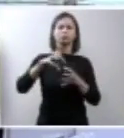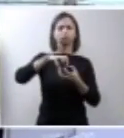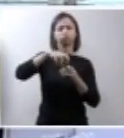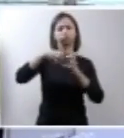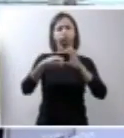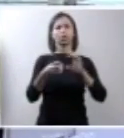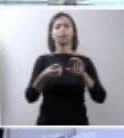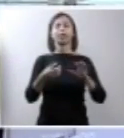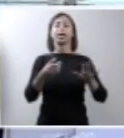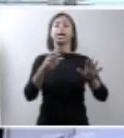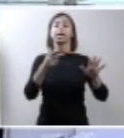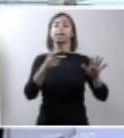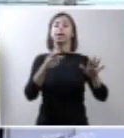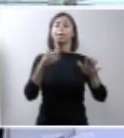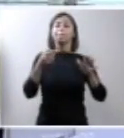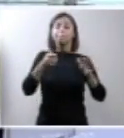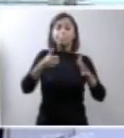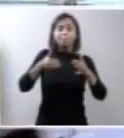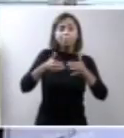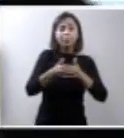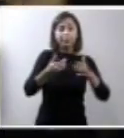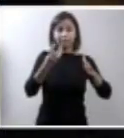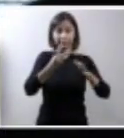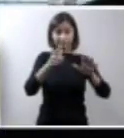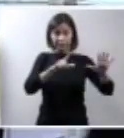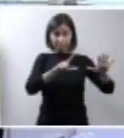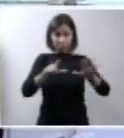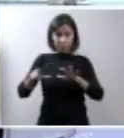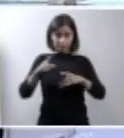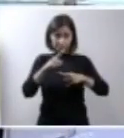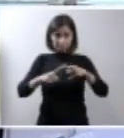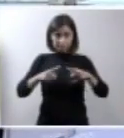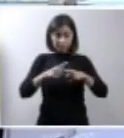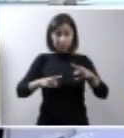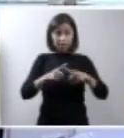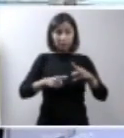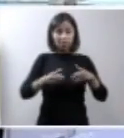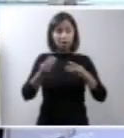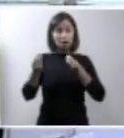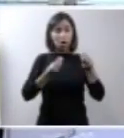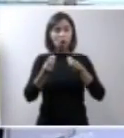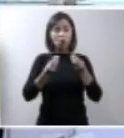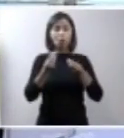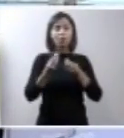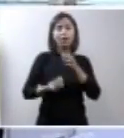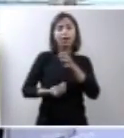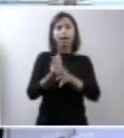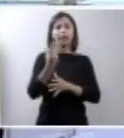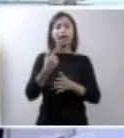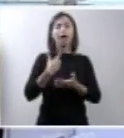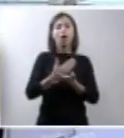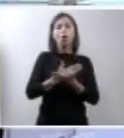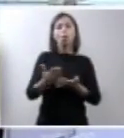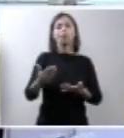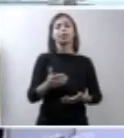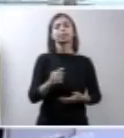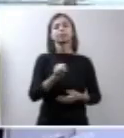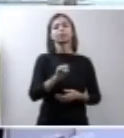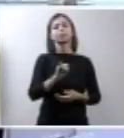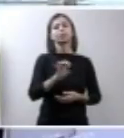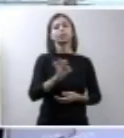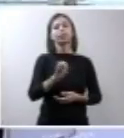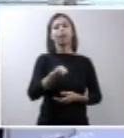a gente tem efetivamente a formação dos sistemas que vão levar a formação do sistema nervoso central